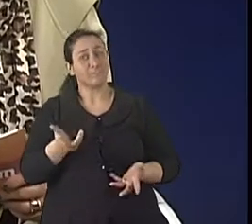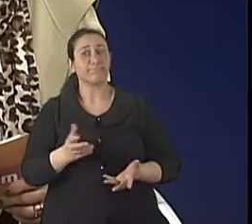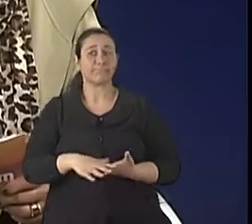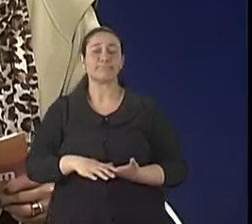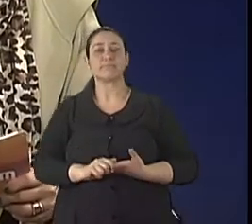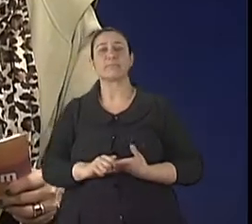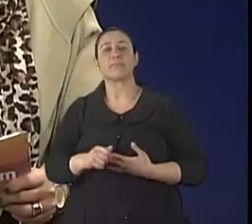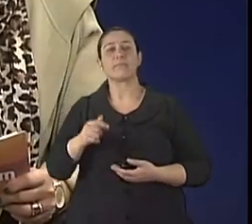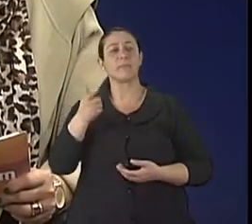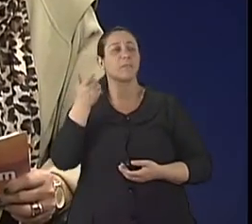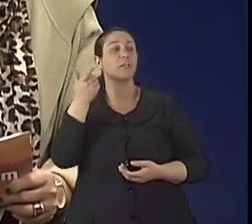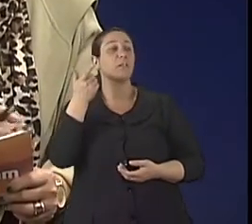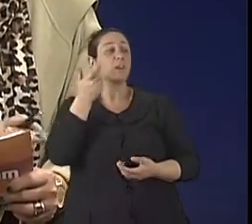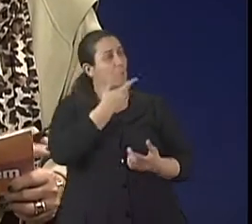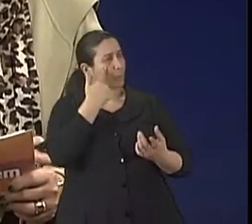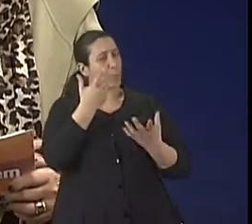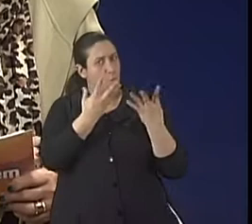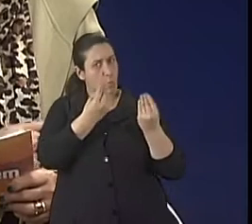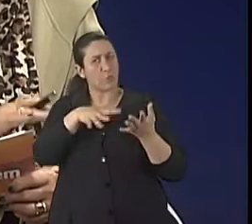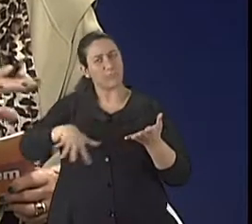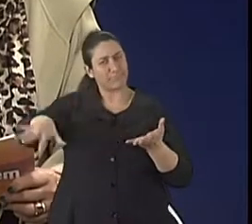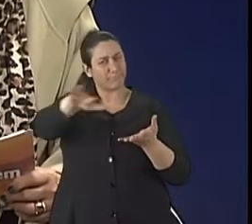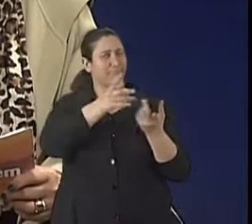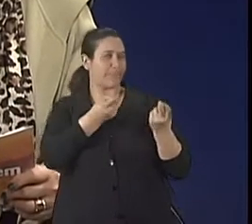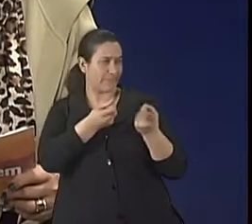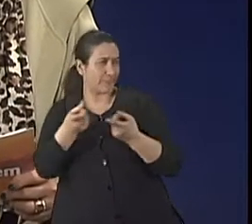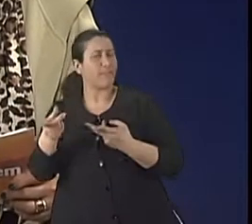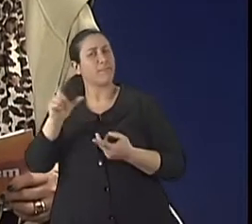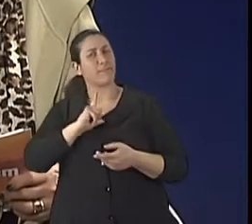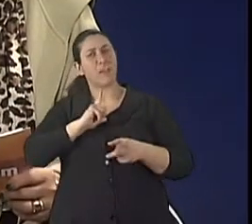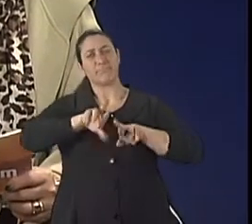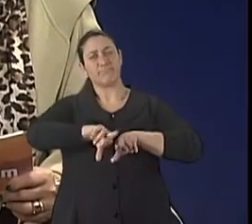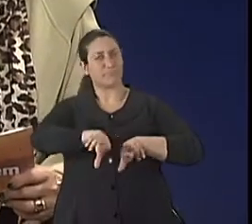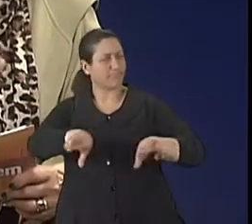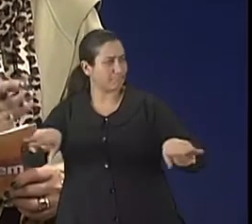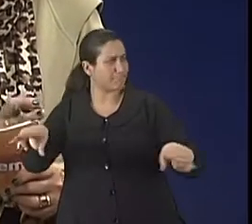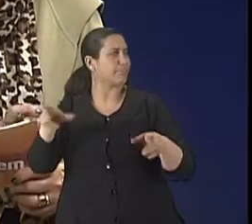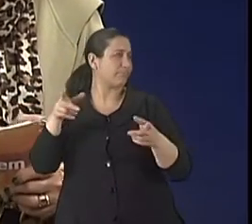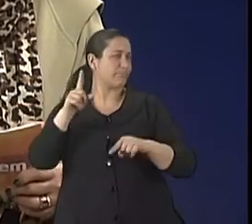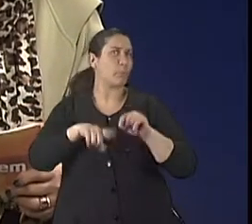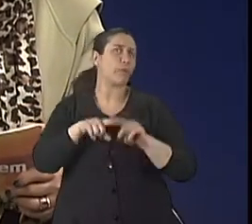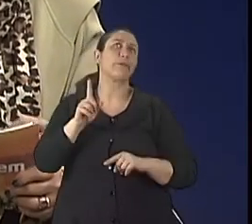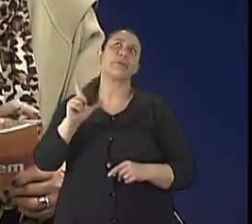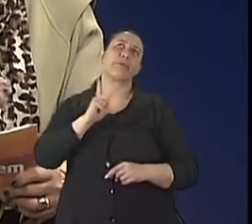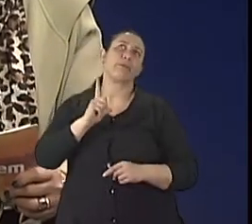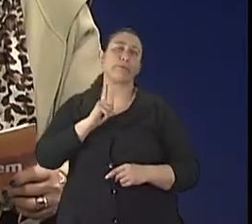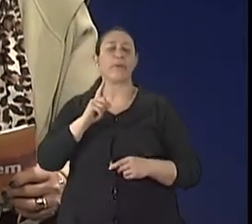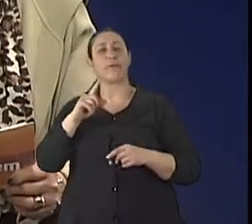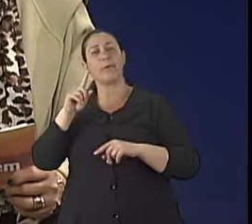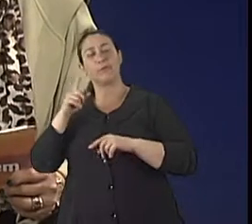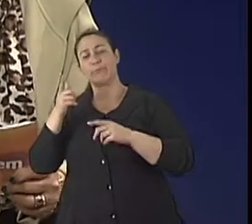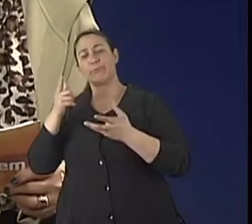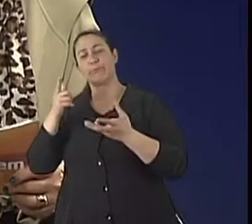isso, no mercado, se encontra muito essa variedade de produtos, que vai desde um produto mais sofisticado até